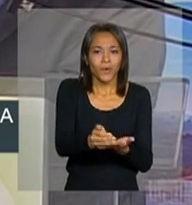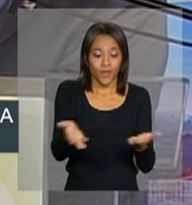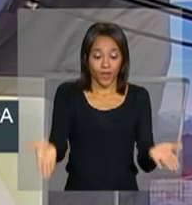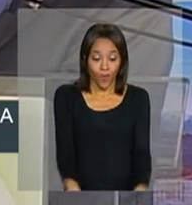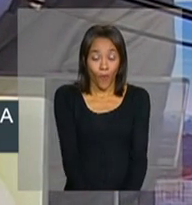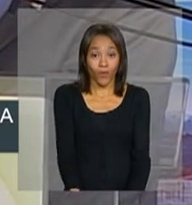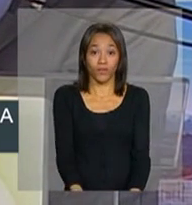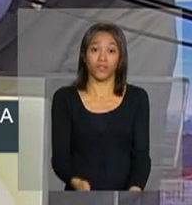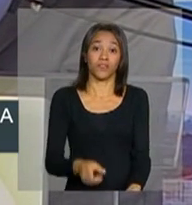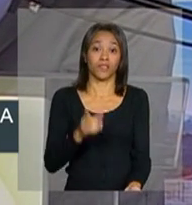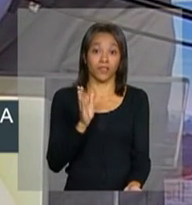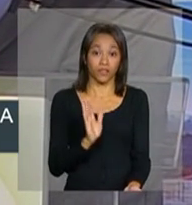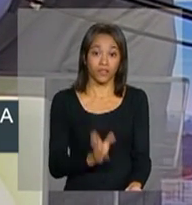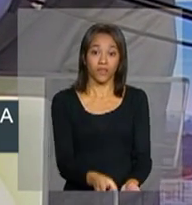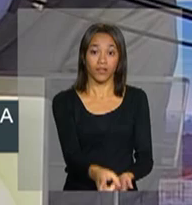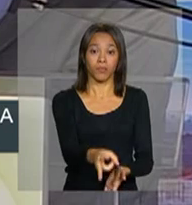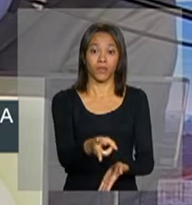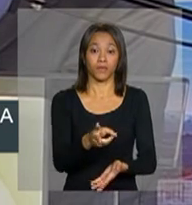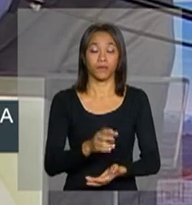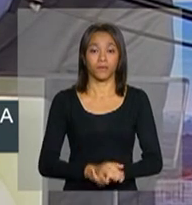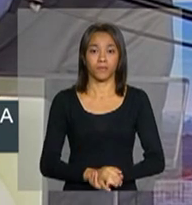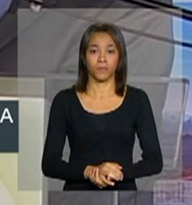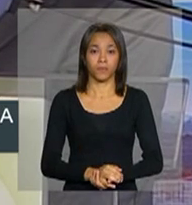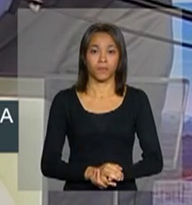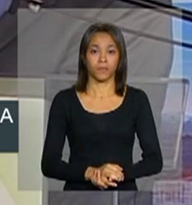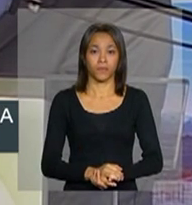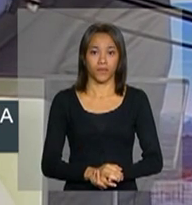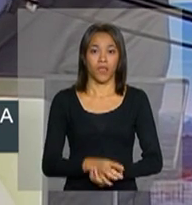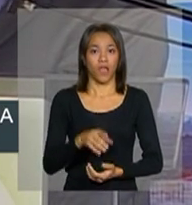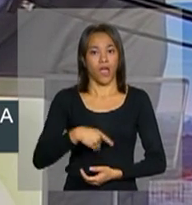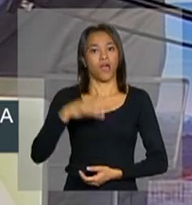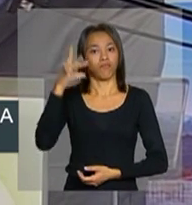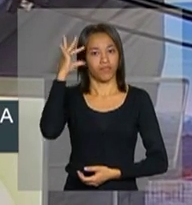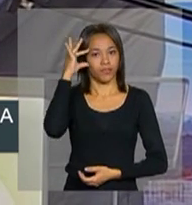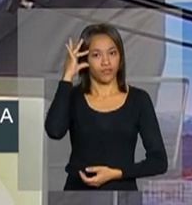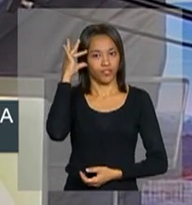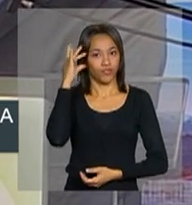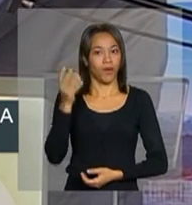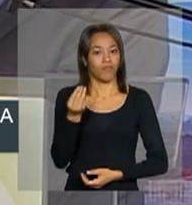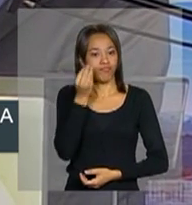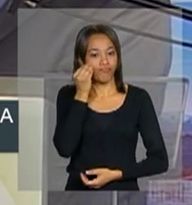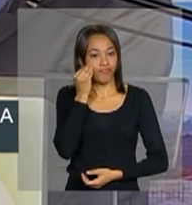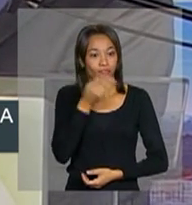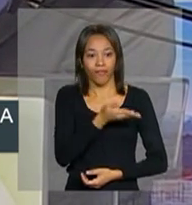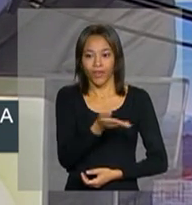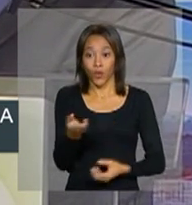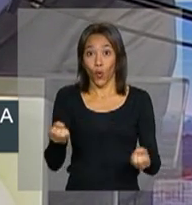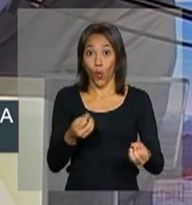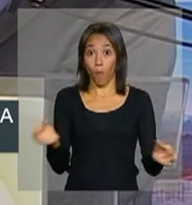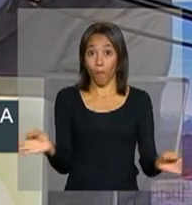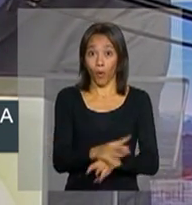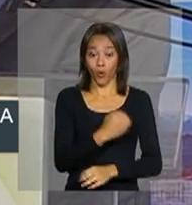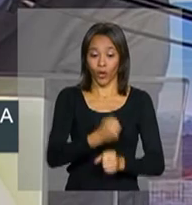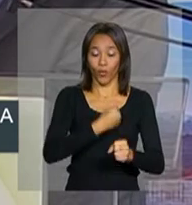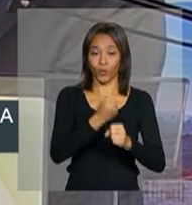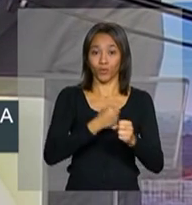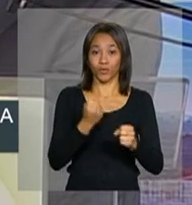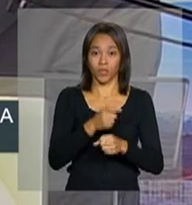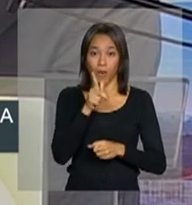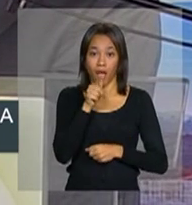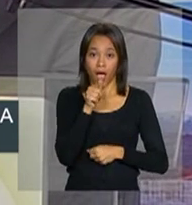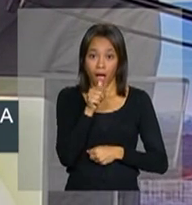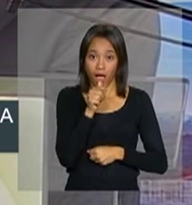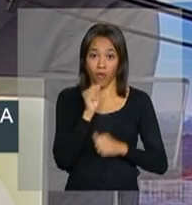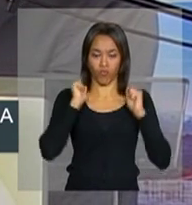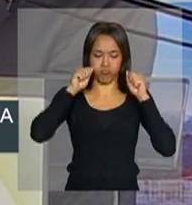condução da eminente Presidente Dilma, entregamos pronta a bela obra ao nosso povo.